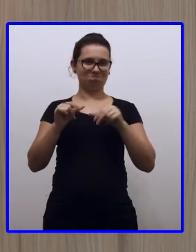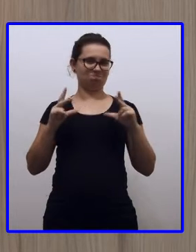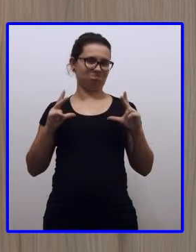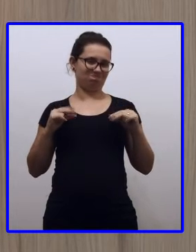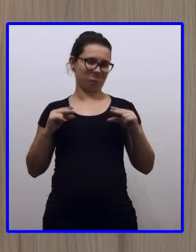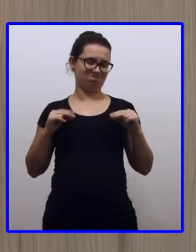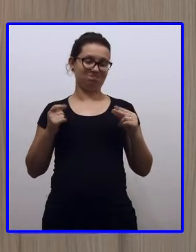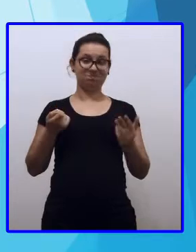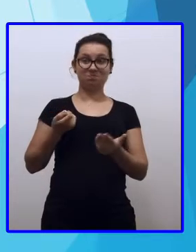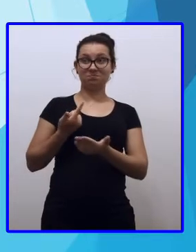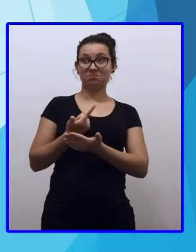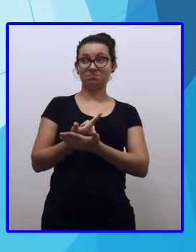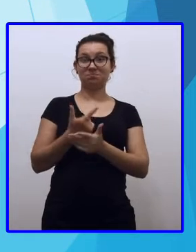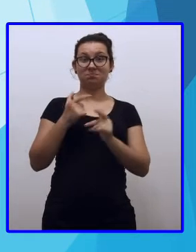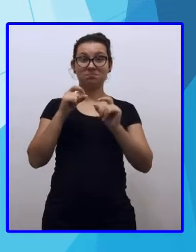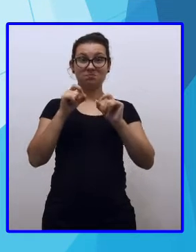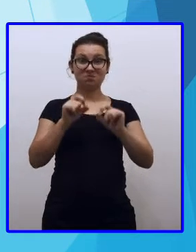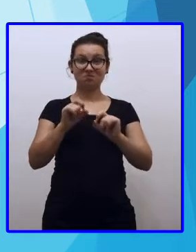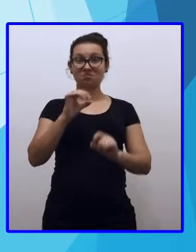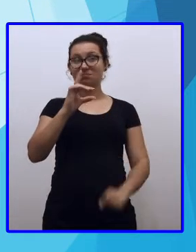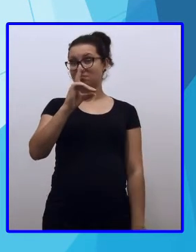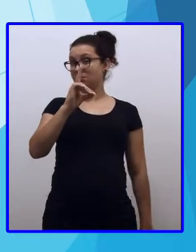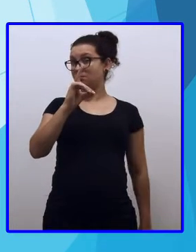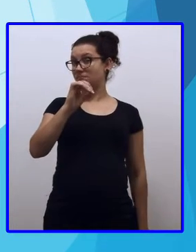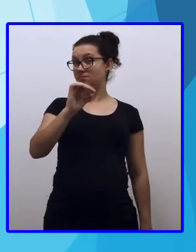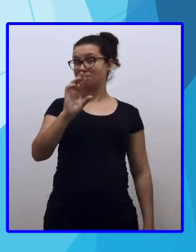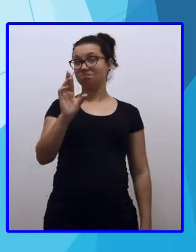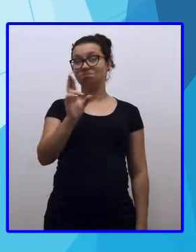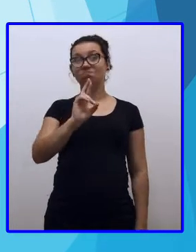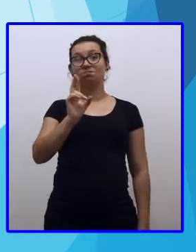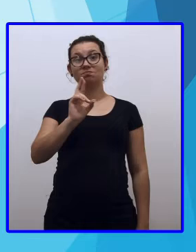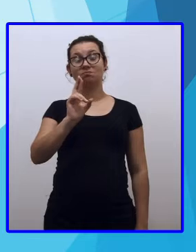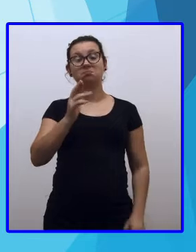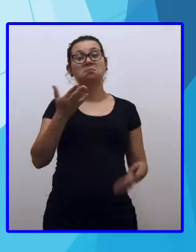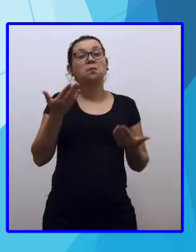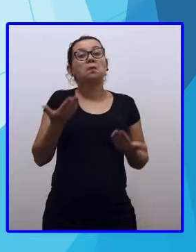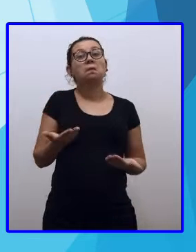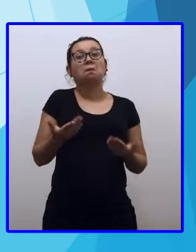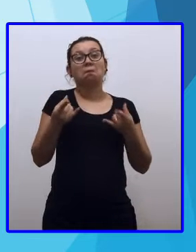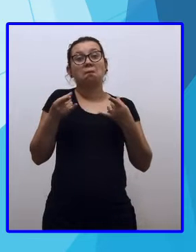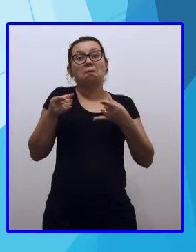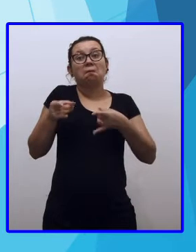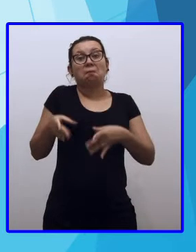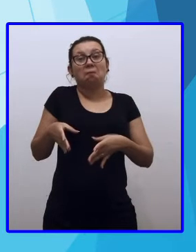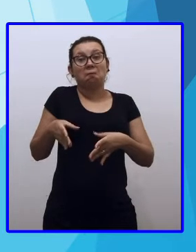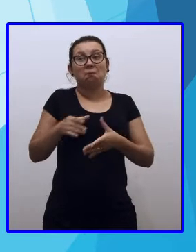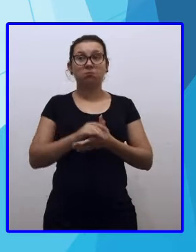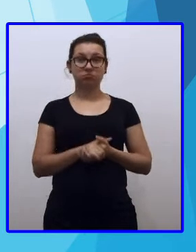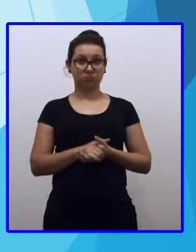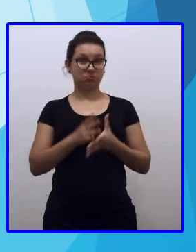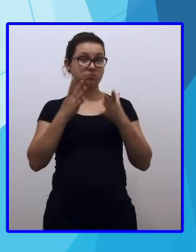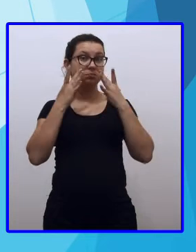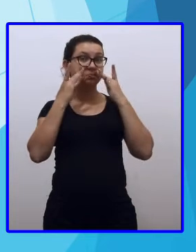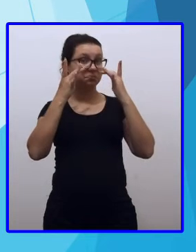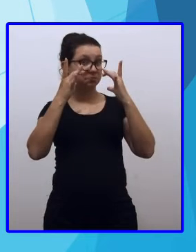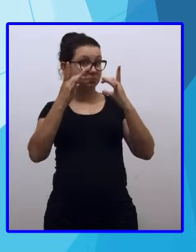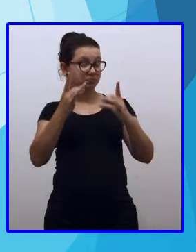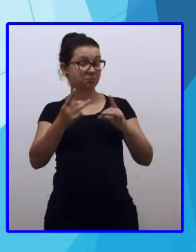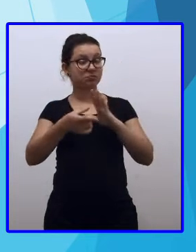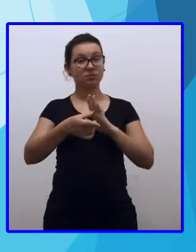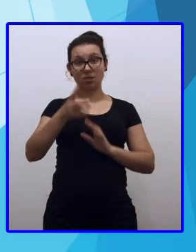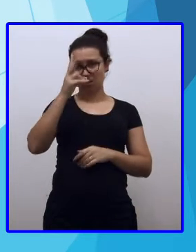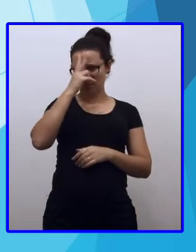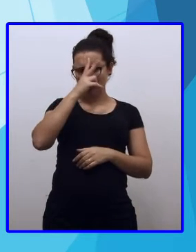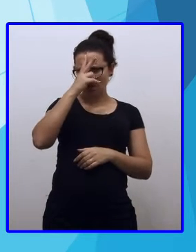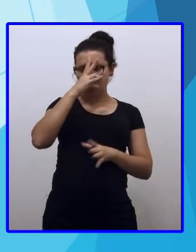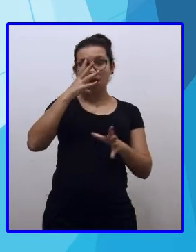Eles pagaram com uma cédula de R$,00. Qual vai ser o troco deles? Atenção. Não era 6